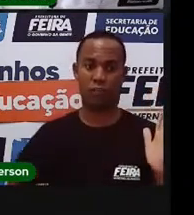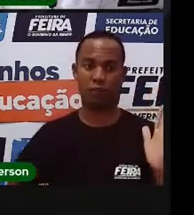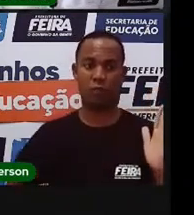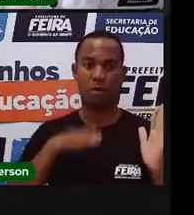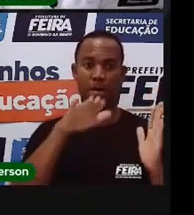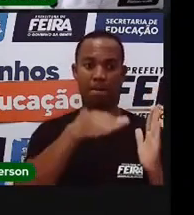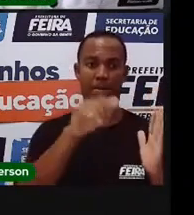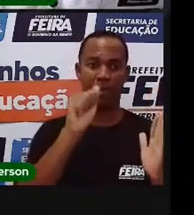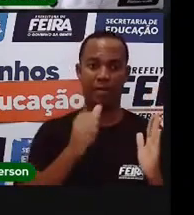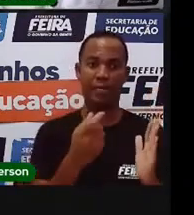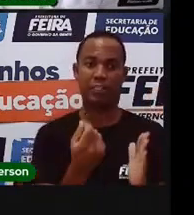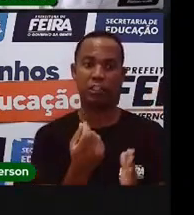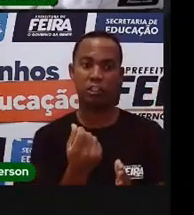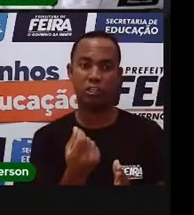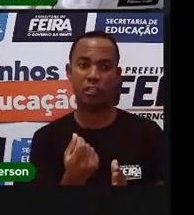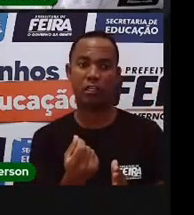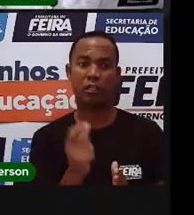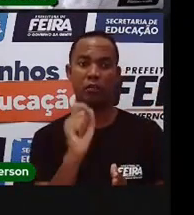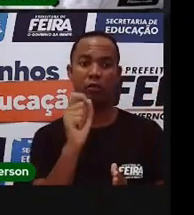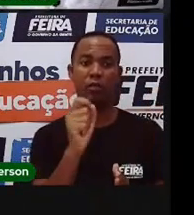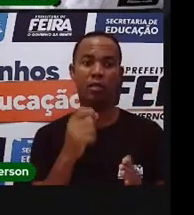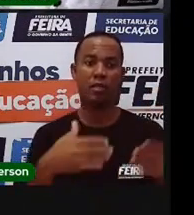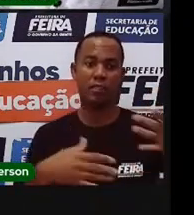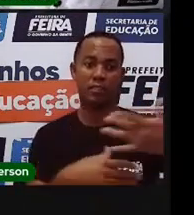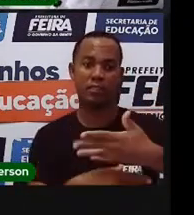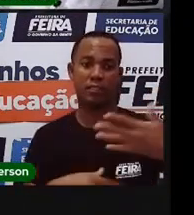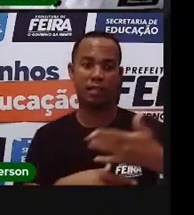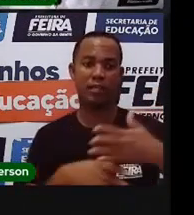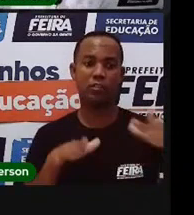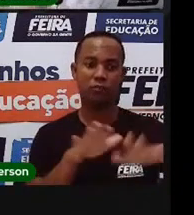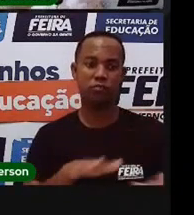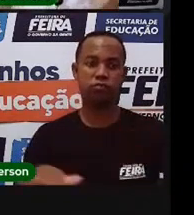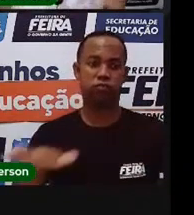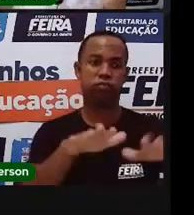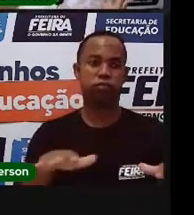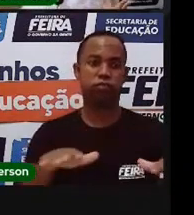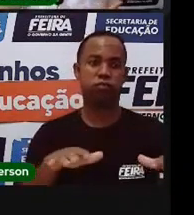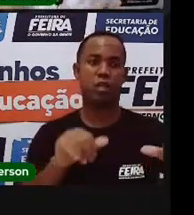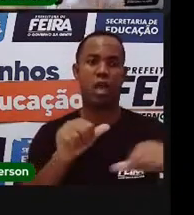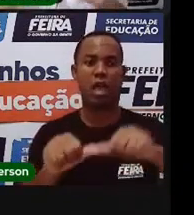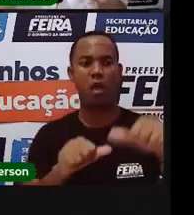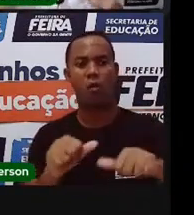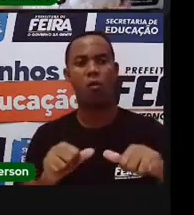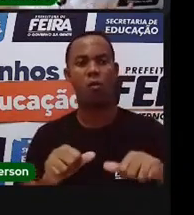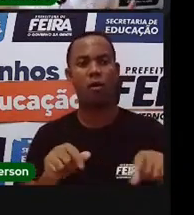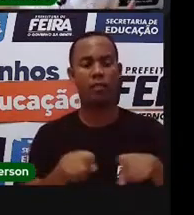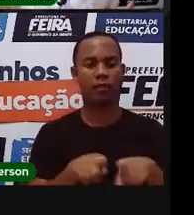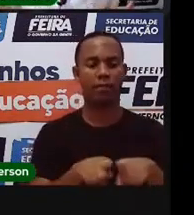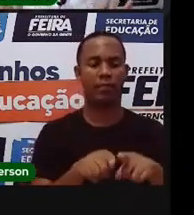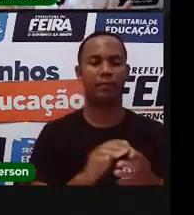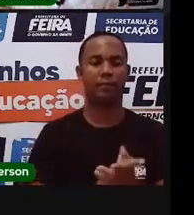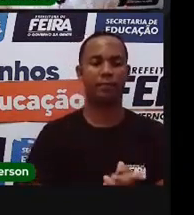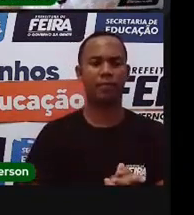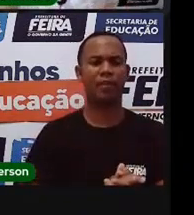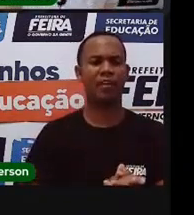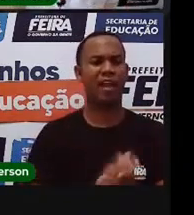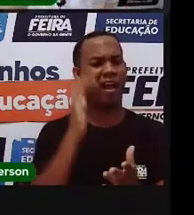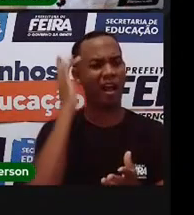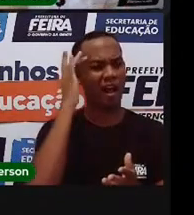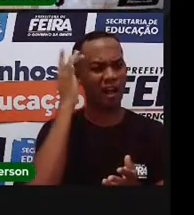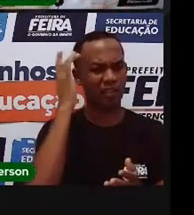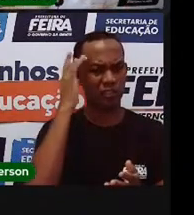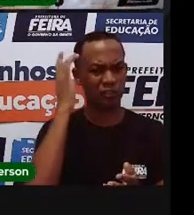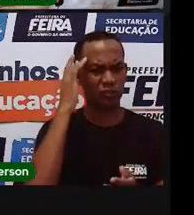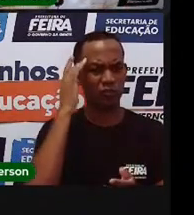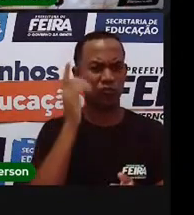e investir em coisas que possam beneficiar as pessoas e a cidade. Eu acho, tenho quase certeza absoluta, que